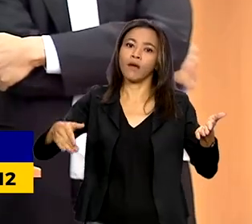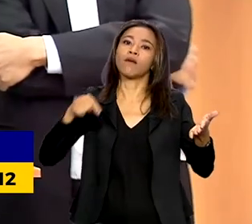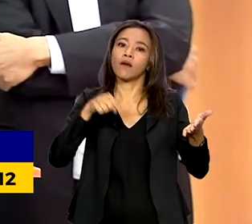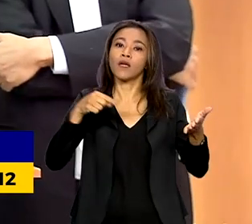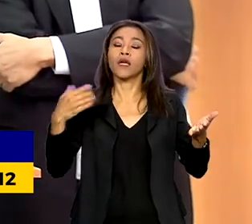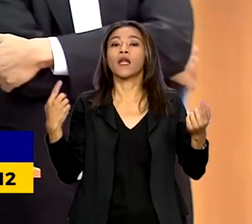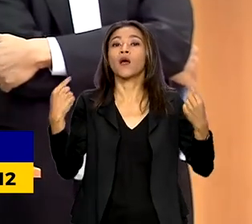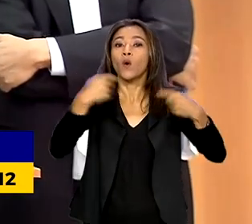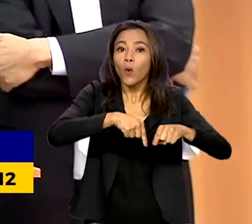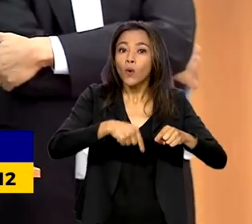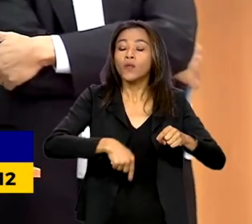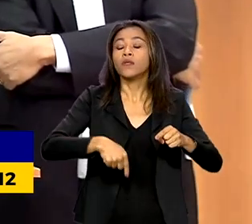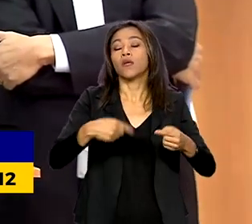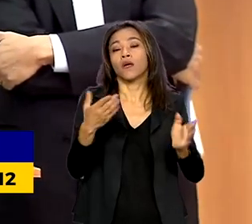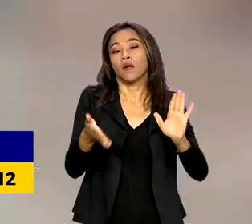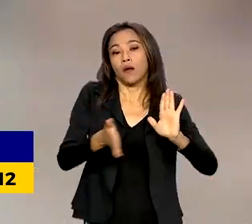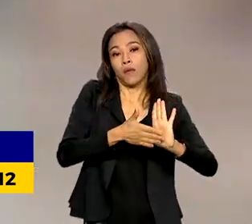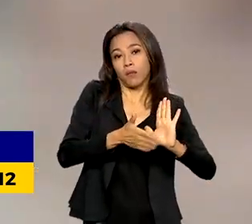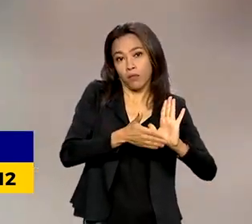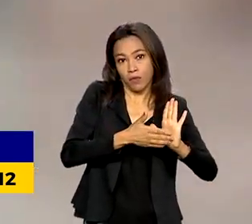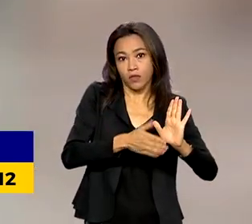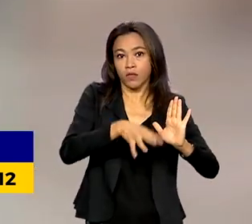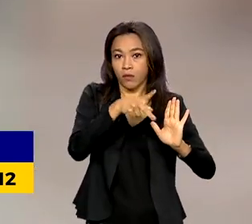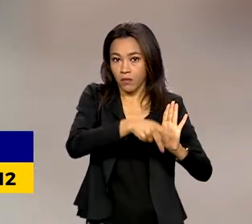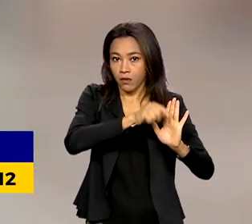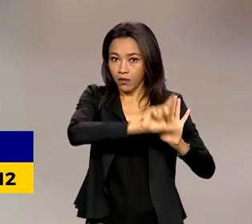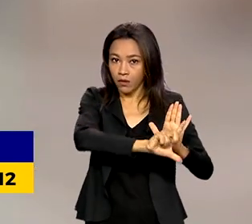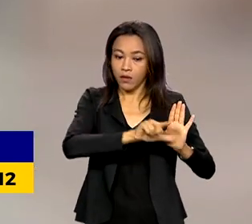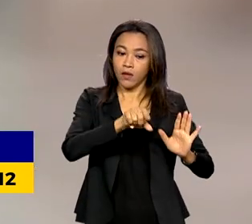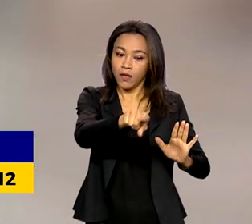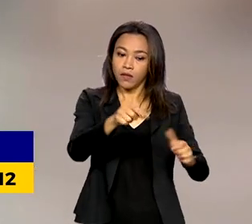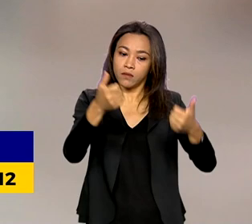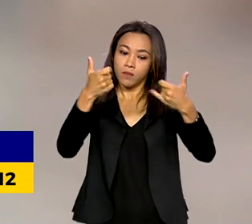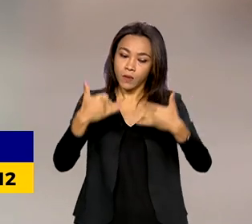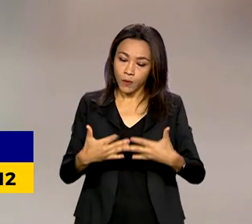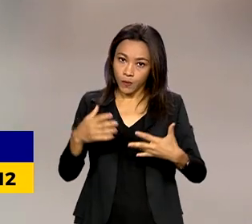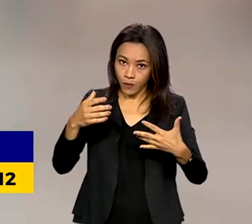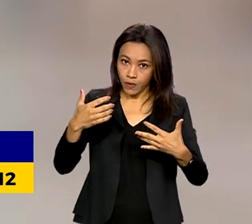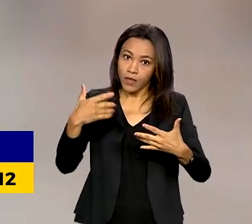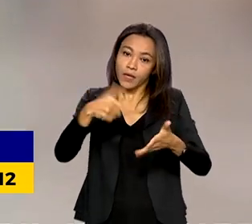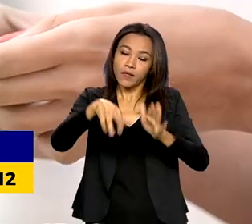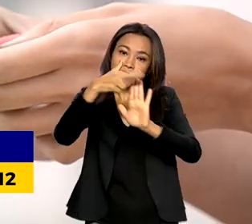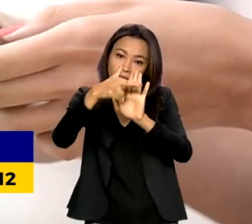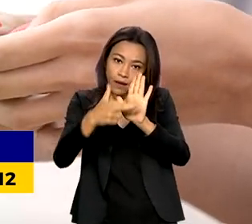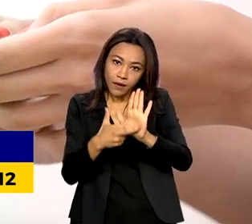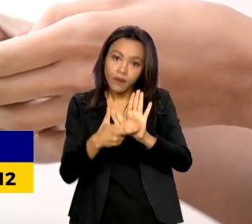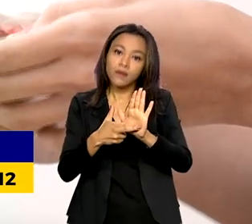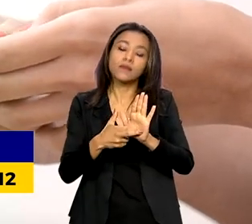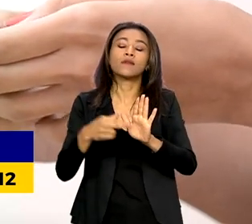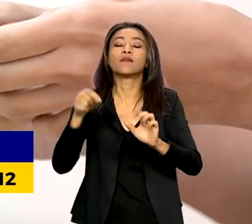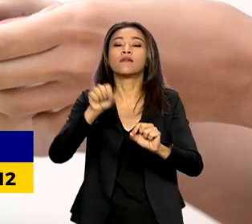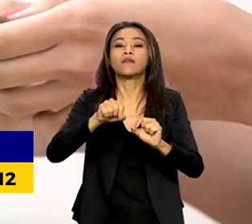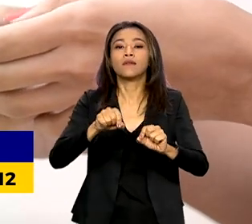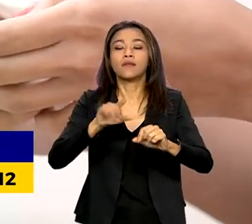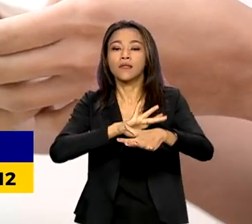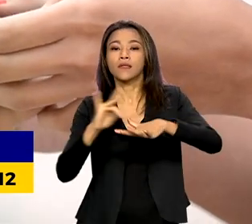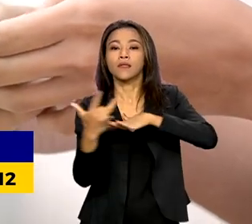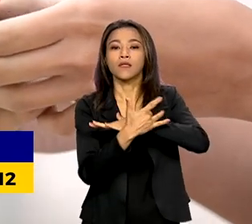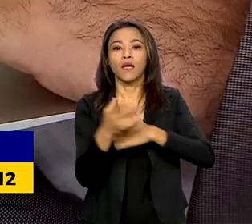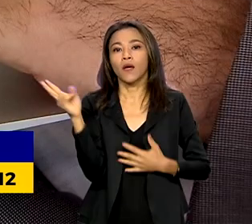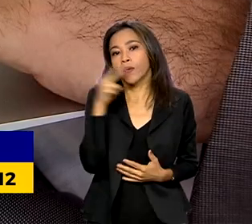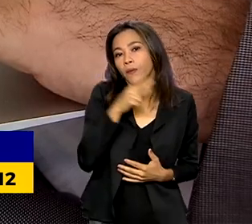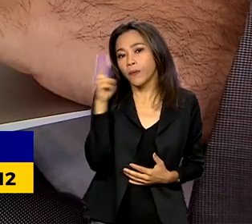coletiva de imprensa, o ministro afirmou ainda que a regulação das plataformas de redes sociais é, além de uma necessidade